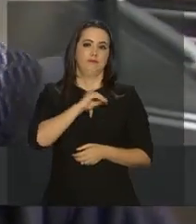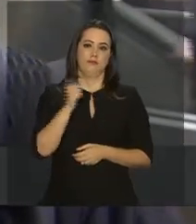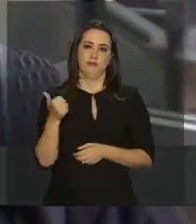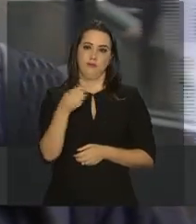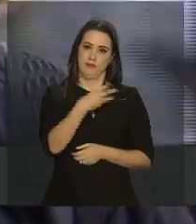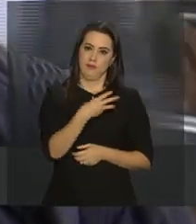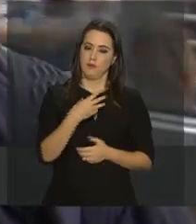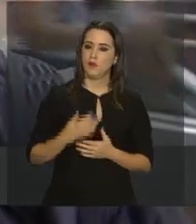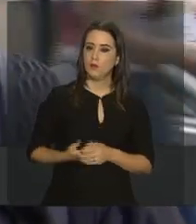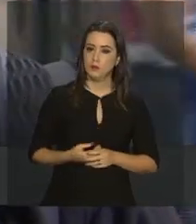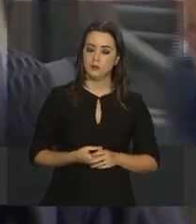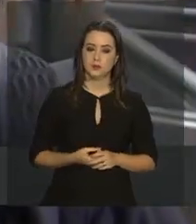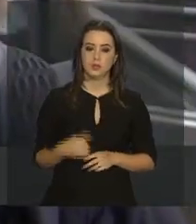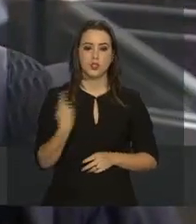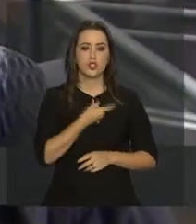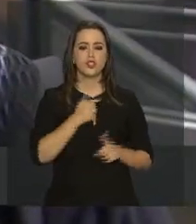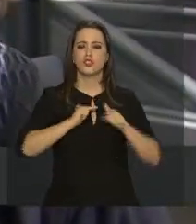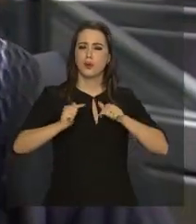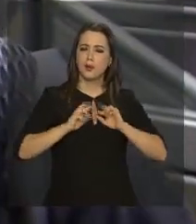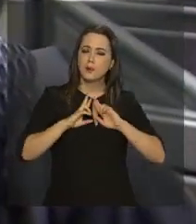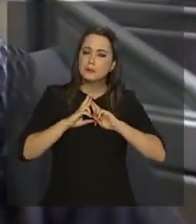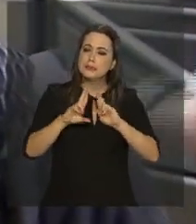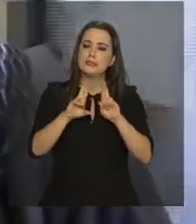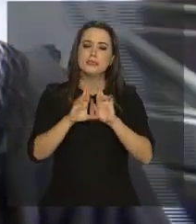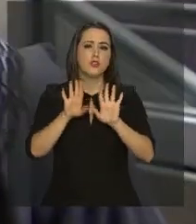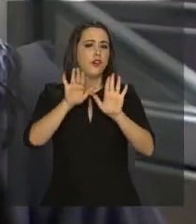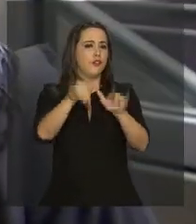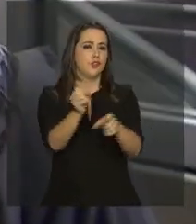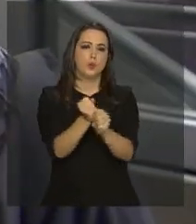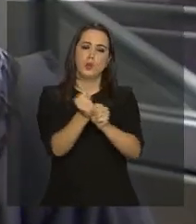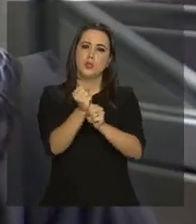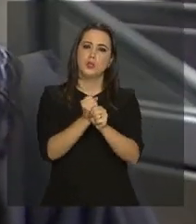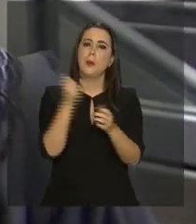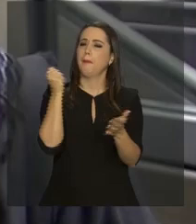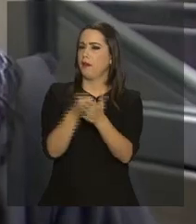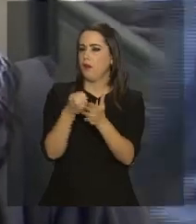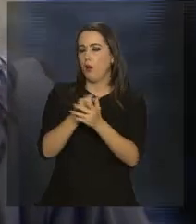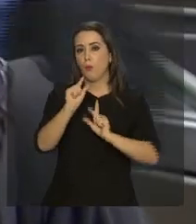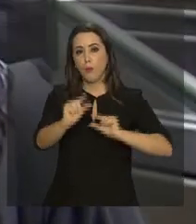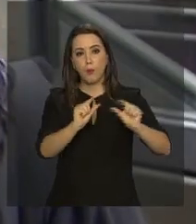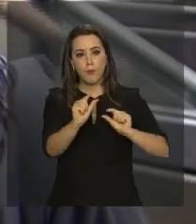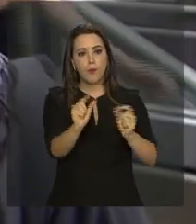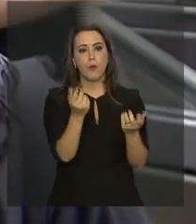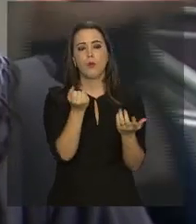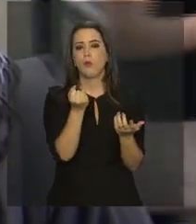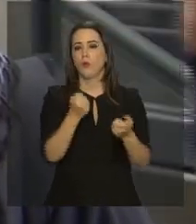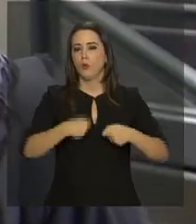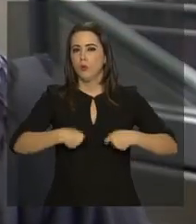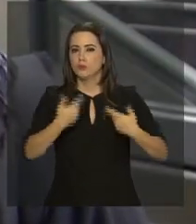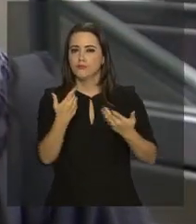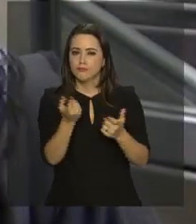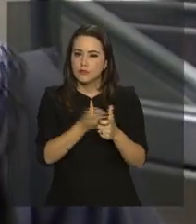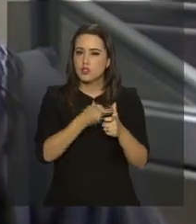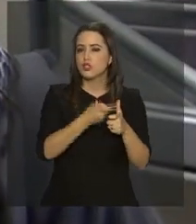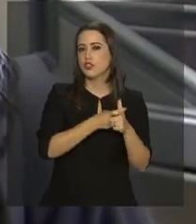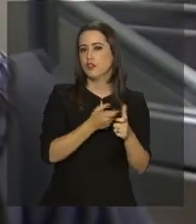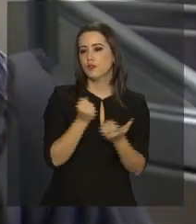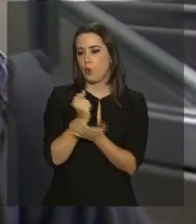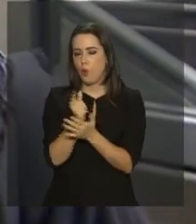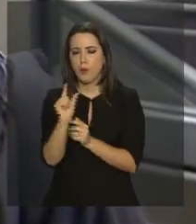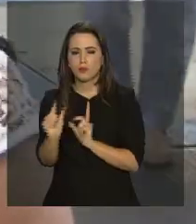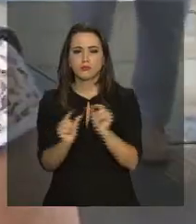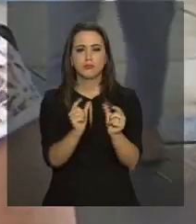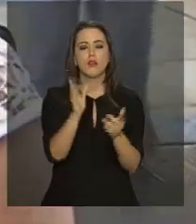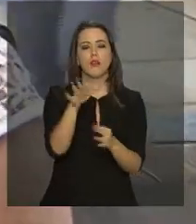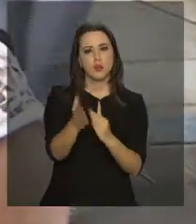o trabalhador, espera o final do ano. Que a gente consegue pagar um pouquinho das contas, né? Comprar aquilo que a gente deseja e ajuda